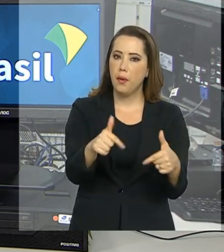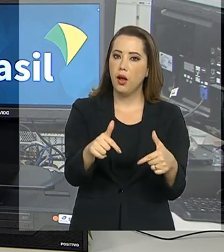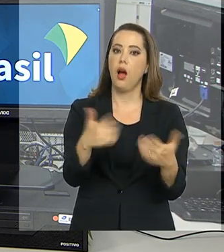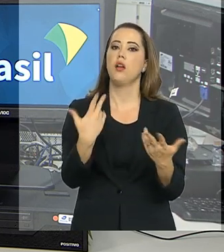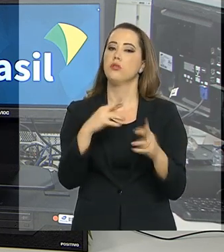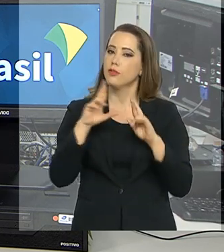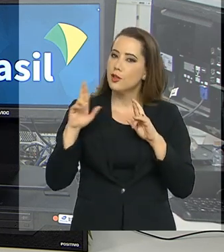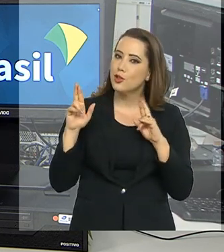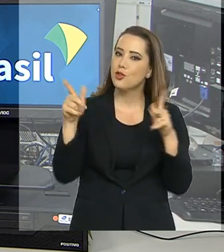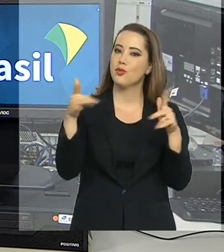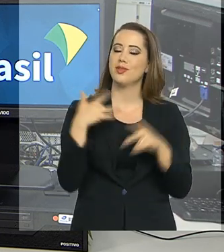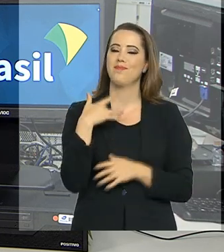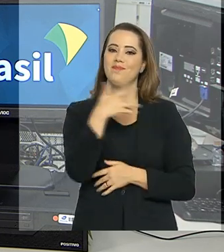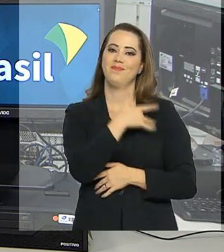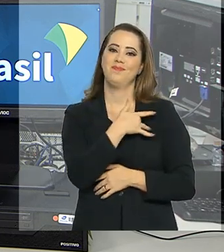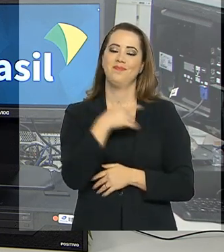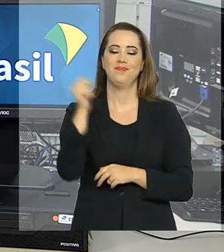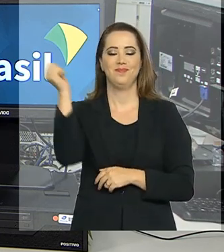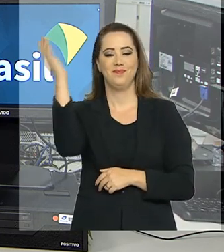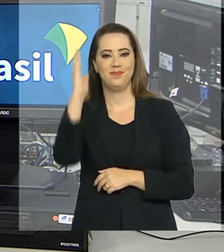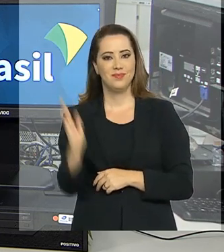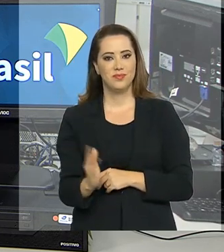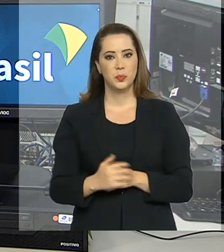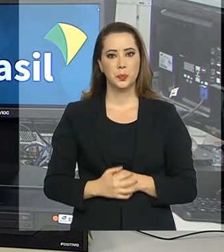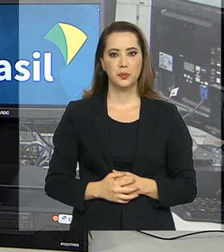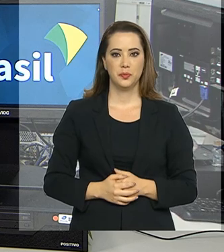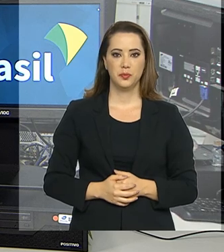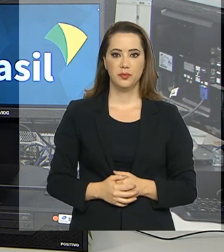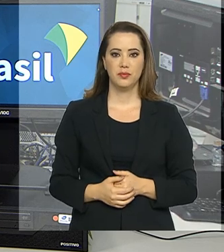que fazem a diferença na saúde pública do país.